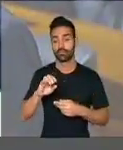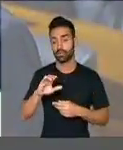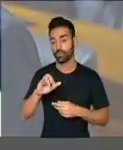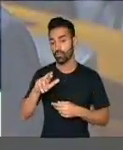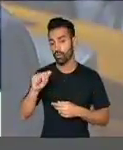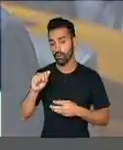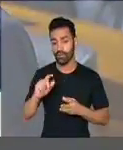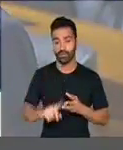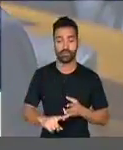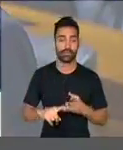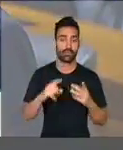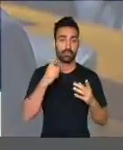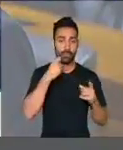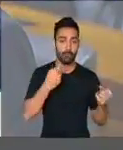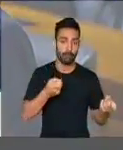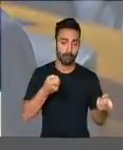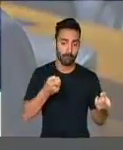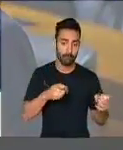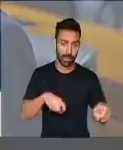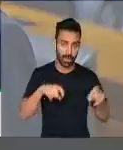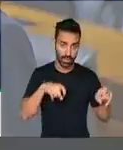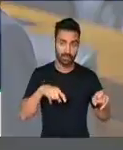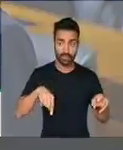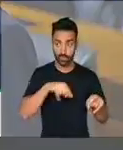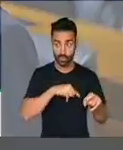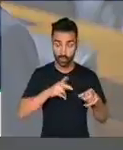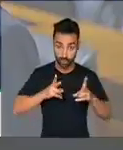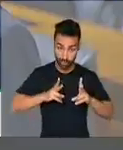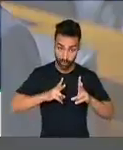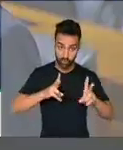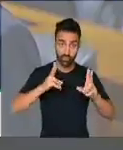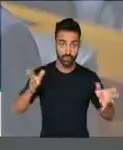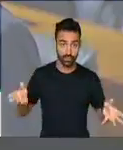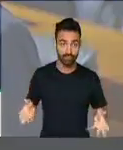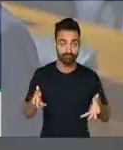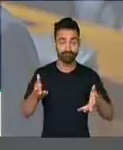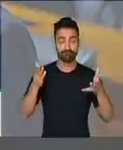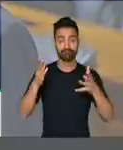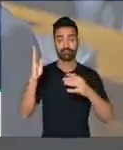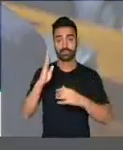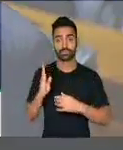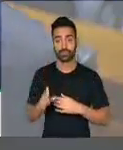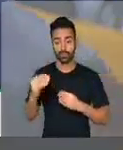na pesca, para a gente poder continuar sendo a locomotiva do Brasil. Muito obrigado, senhor presidente.